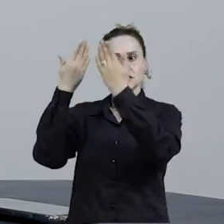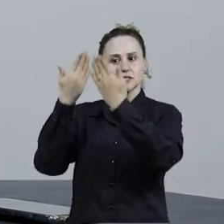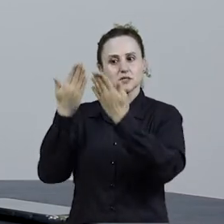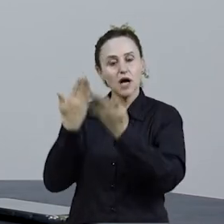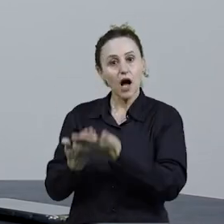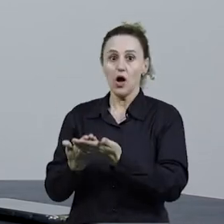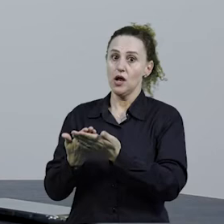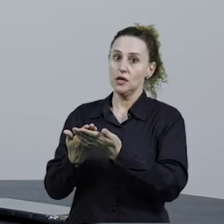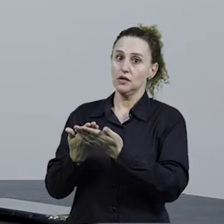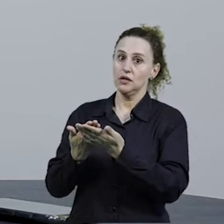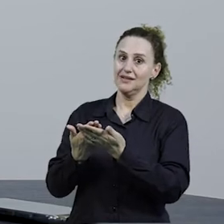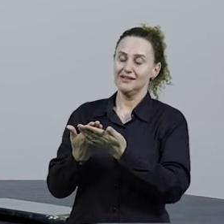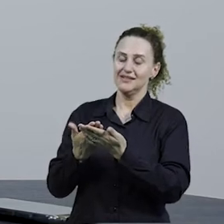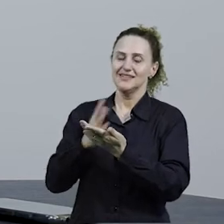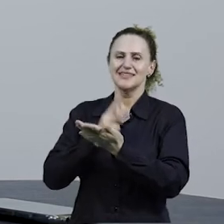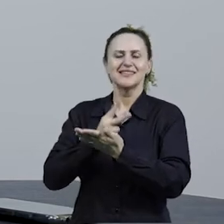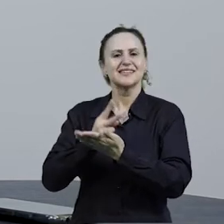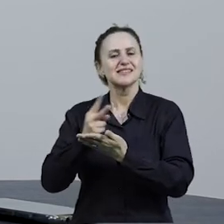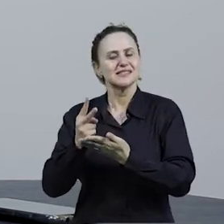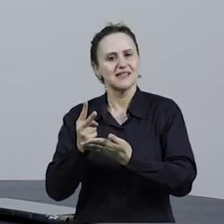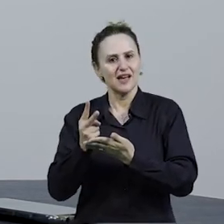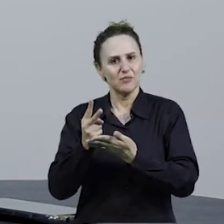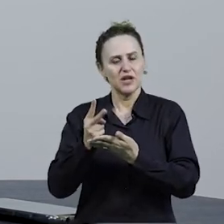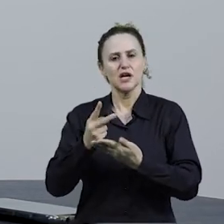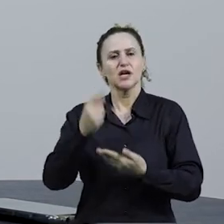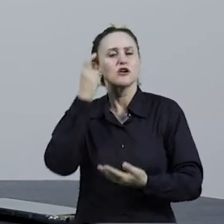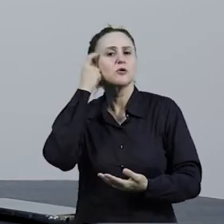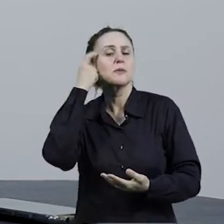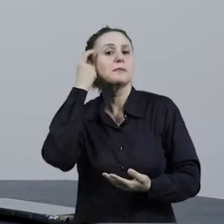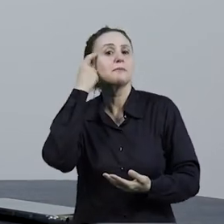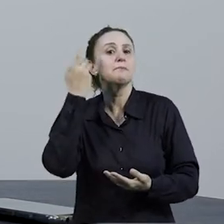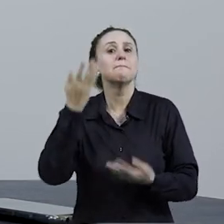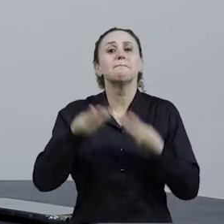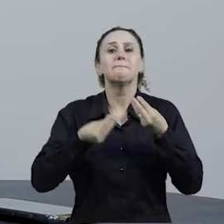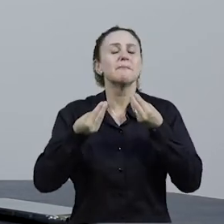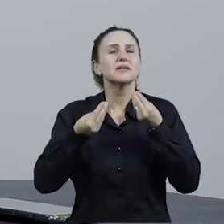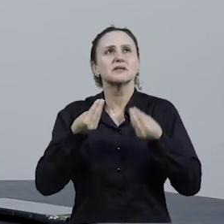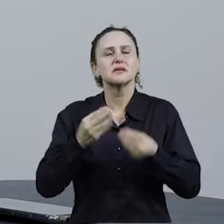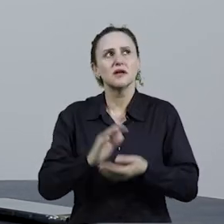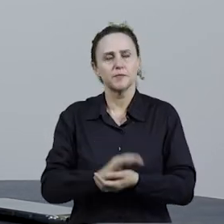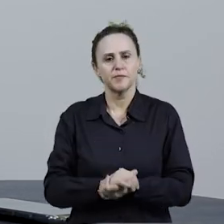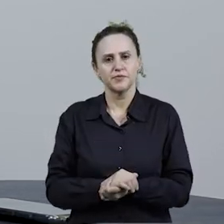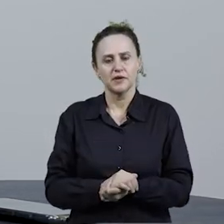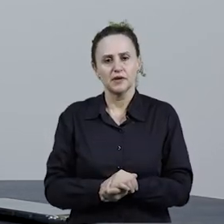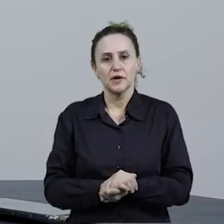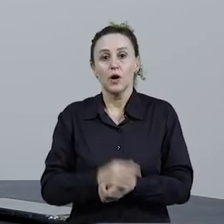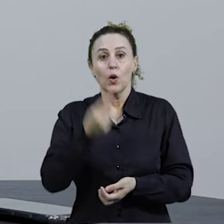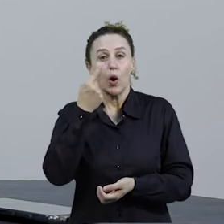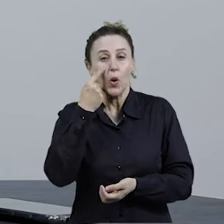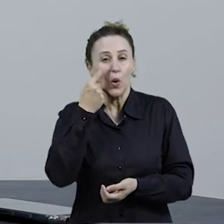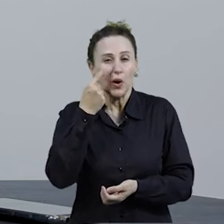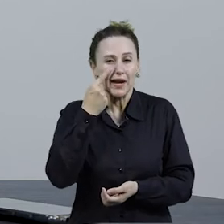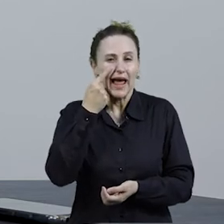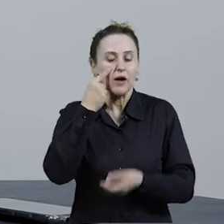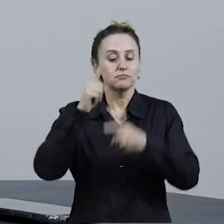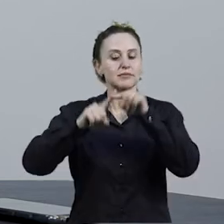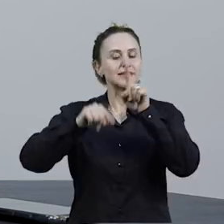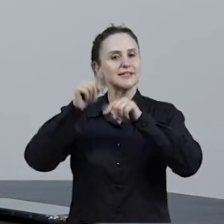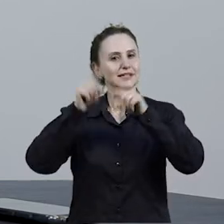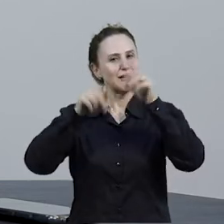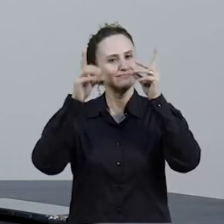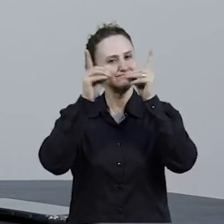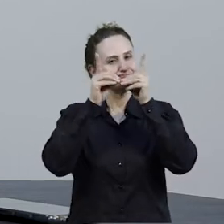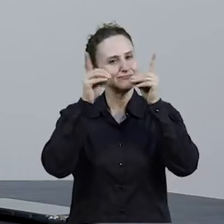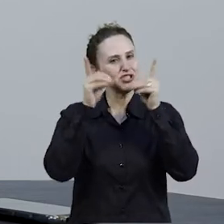Vai ser sempre um pezinho na escola. Como é que a gente vai com esse pezinho lá na escola? A gente vai olhar o material didático.